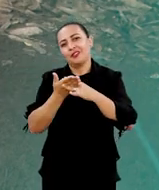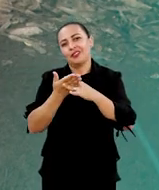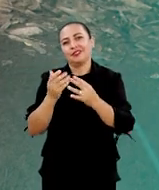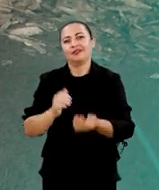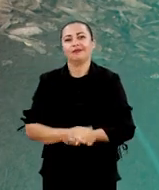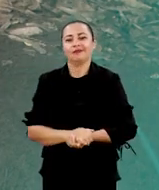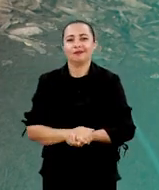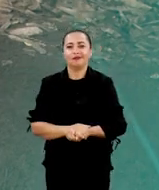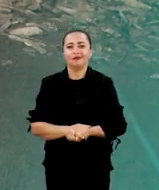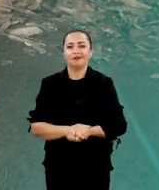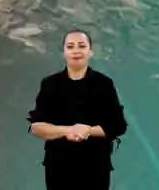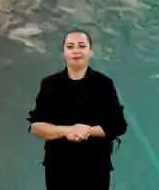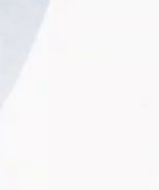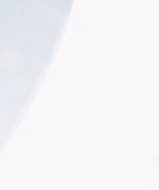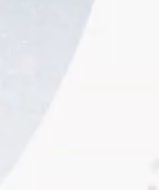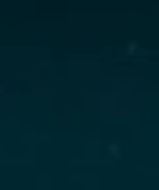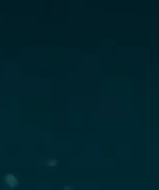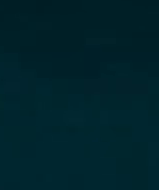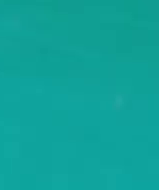É depois do intervalo.